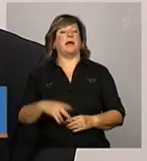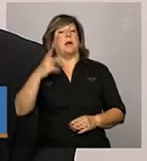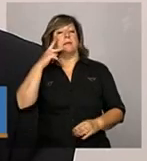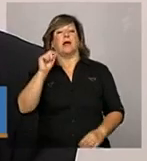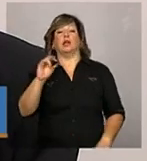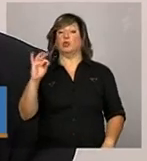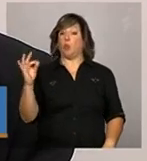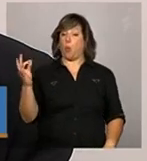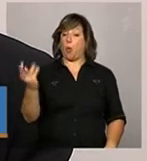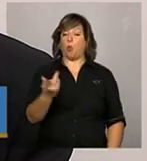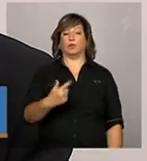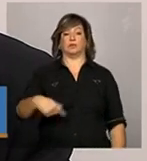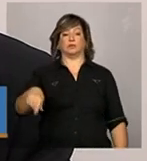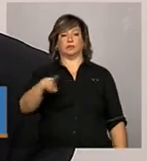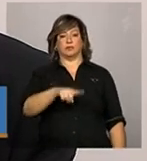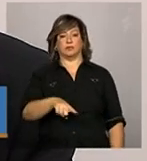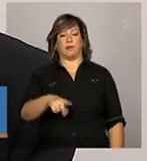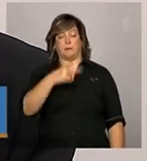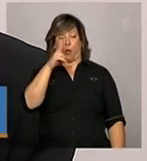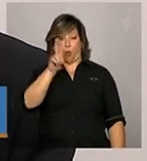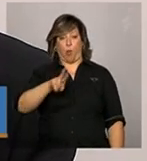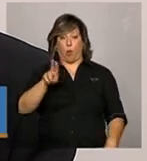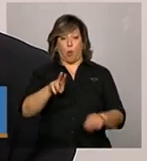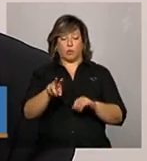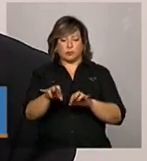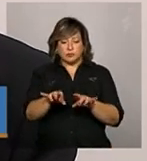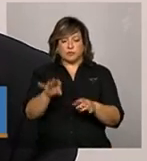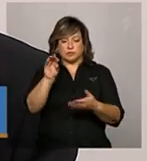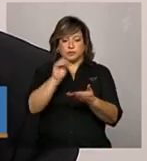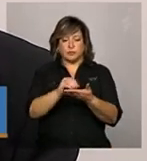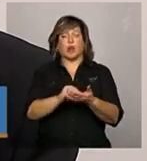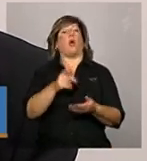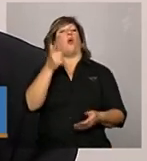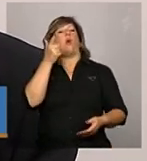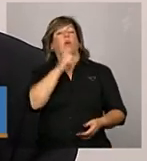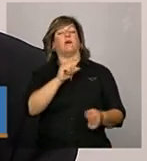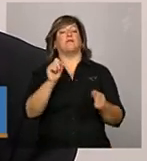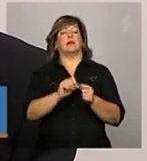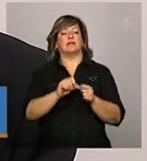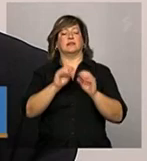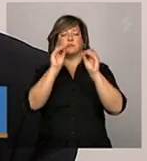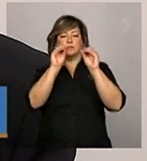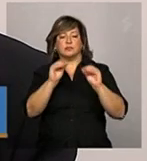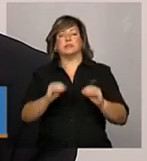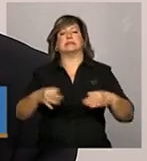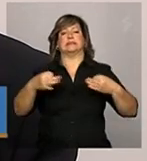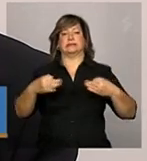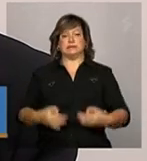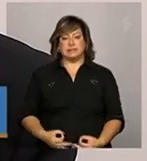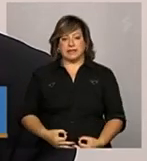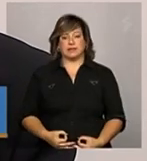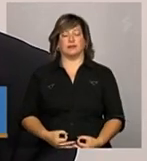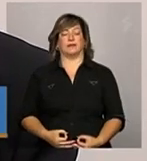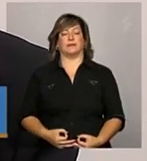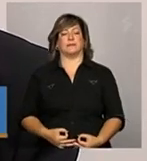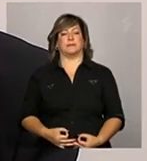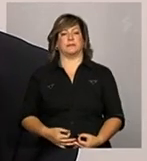todo usuário que esteja preenchendo consiga fazer o preenchimento corretamente desse